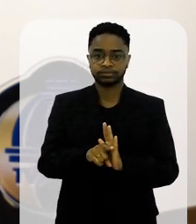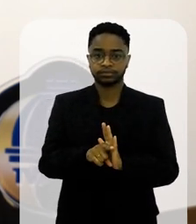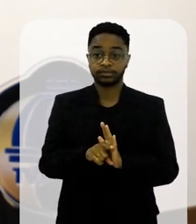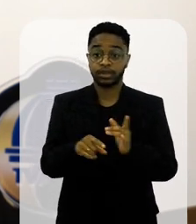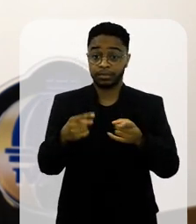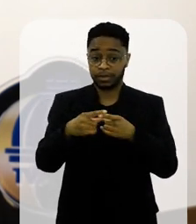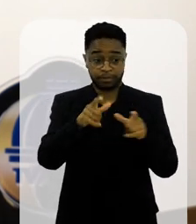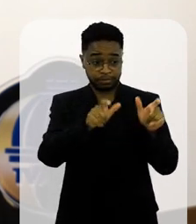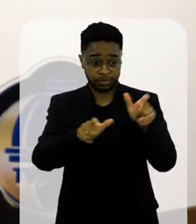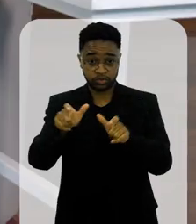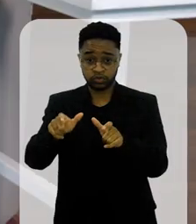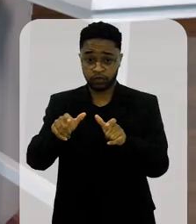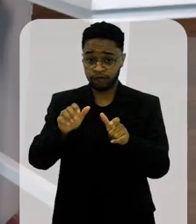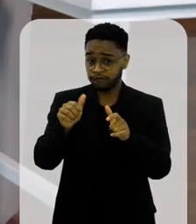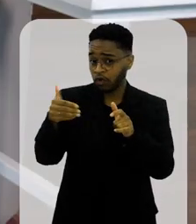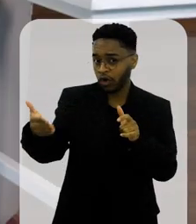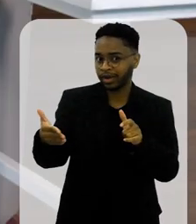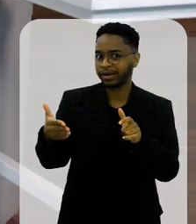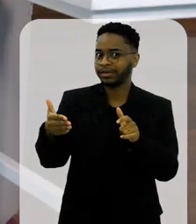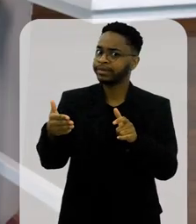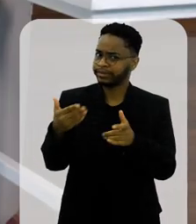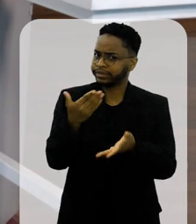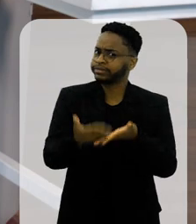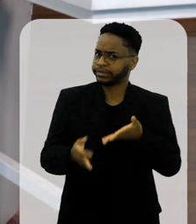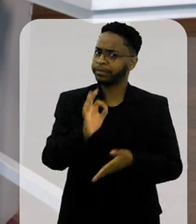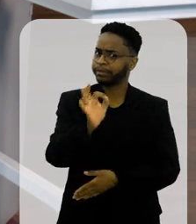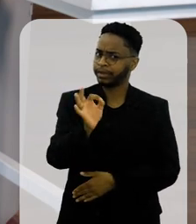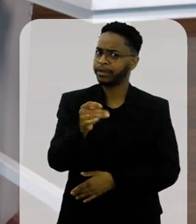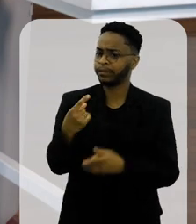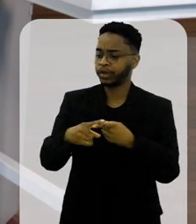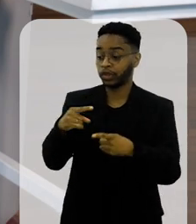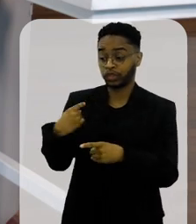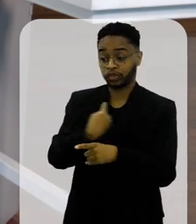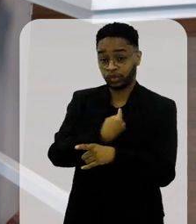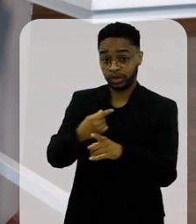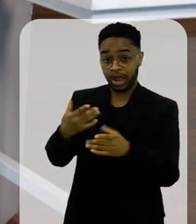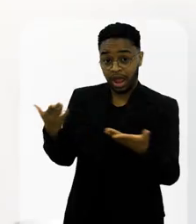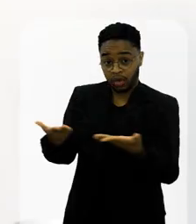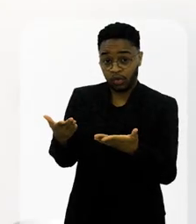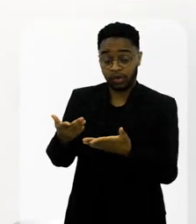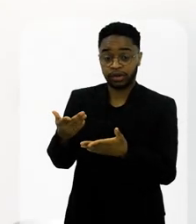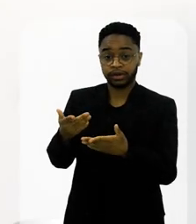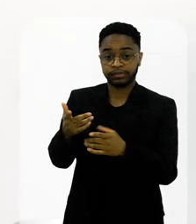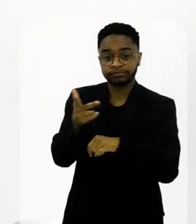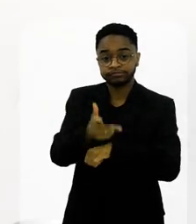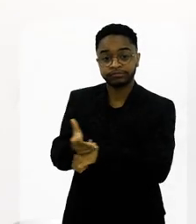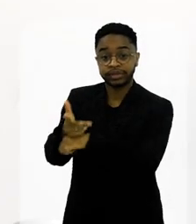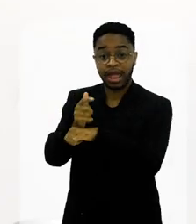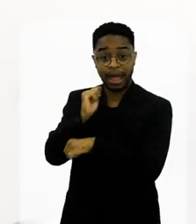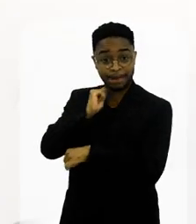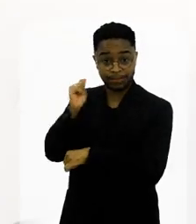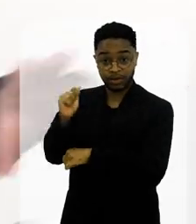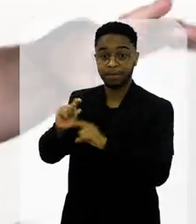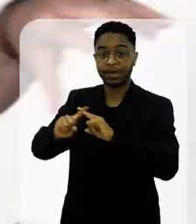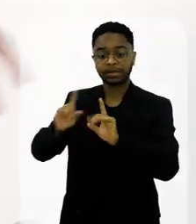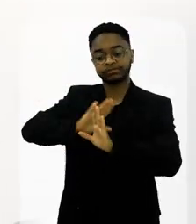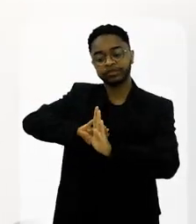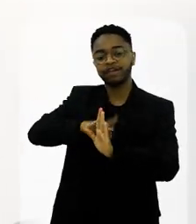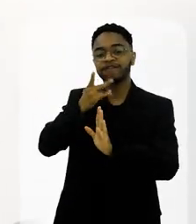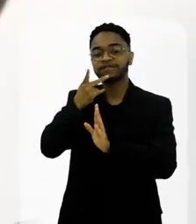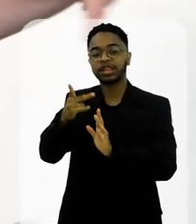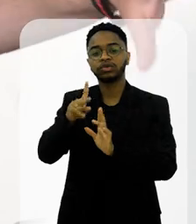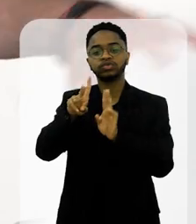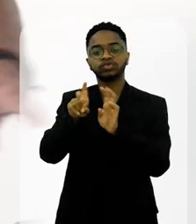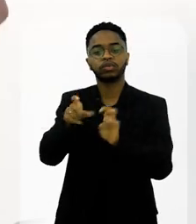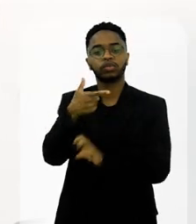questionamentos. Porque a turma que está fora do burburinho não sabe o que está perdendo, né? É verdade. Porque a gente está aqui, a gente está fazendo essa gravação em abril, e a gente já estava aqui no